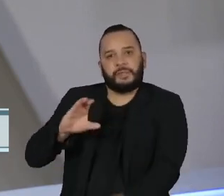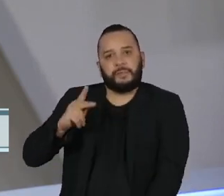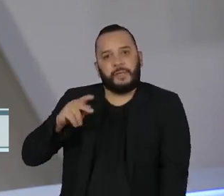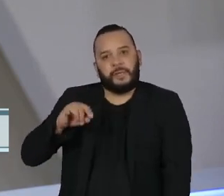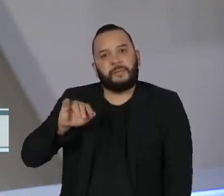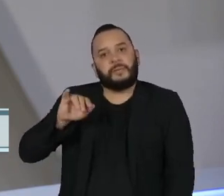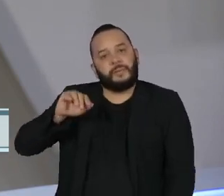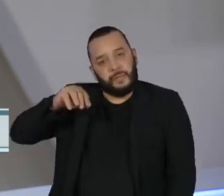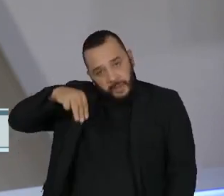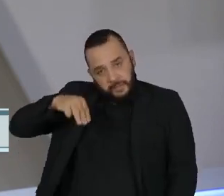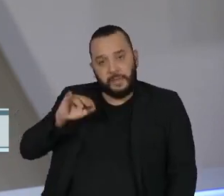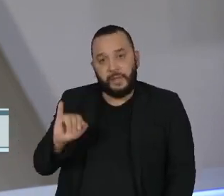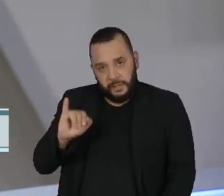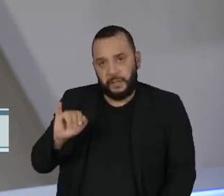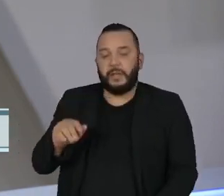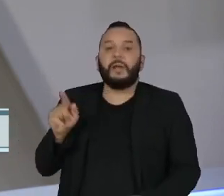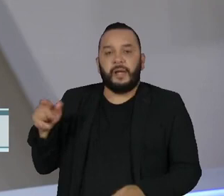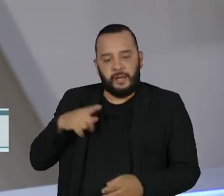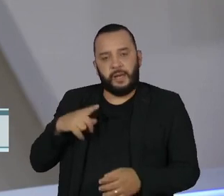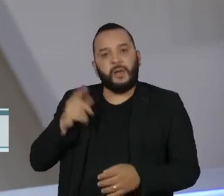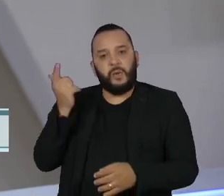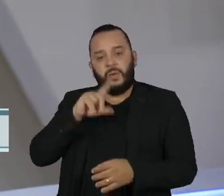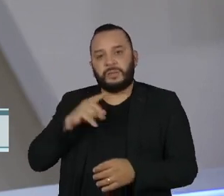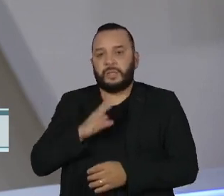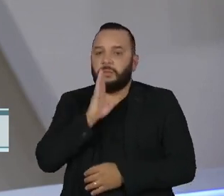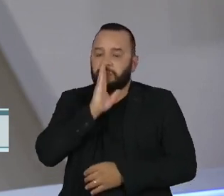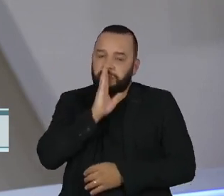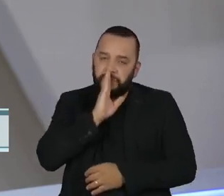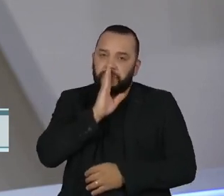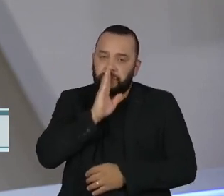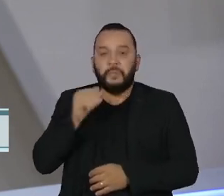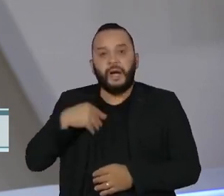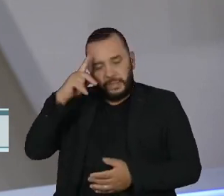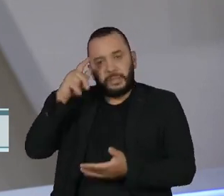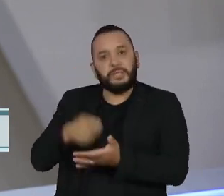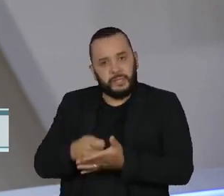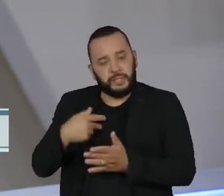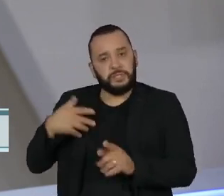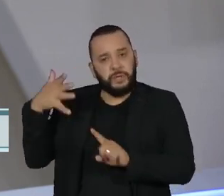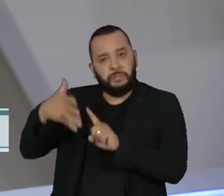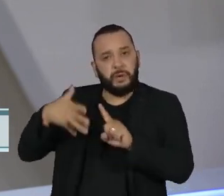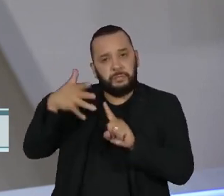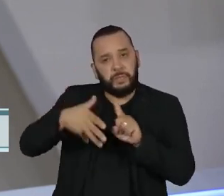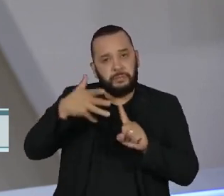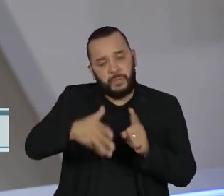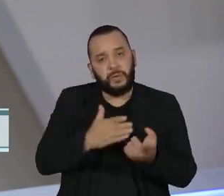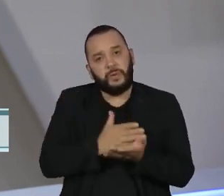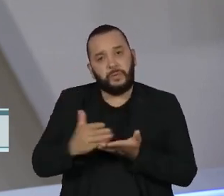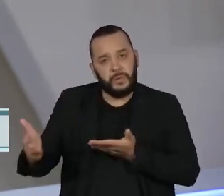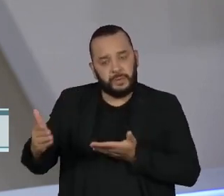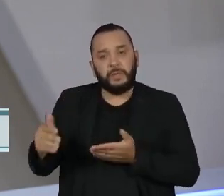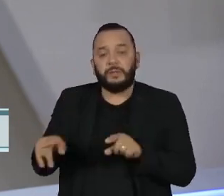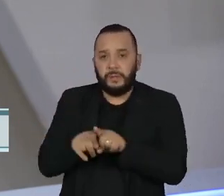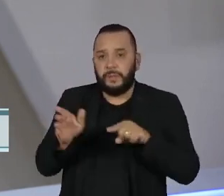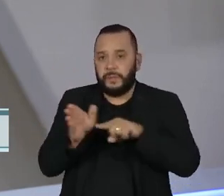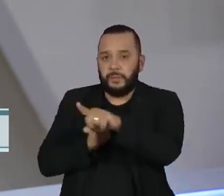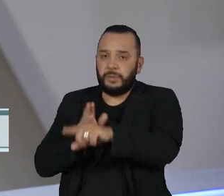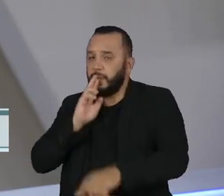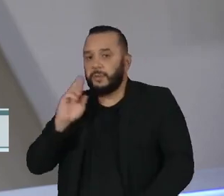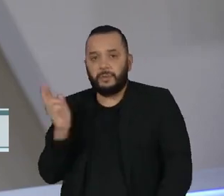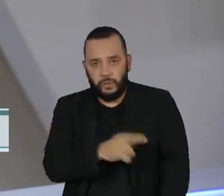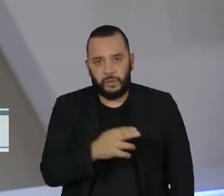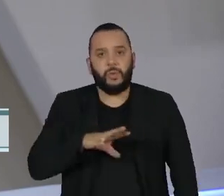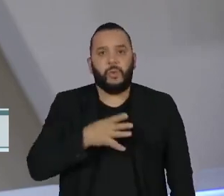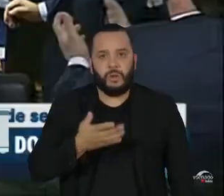Atos Golpistas. Ele obteve um habeas corpus para ficar em silêncio, mas decidiu fazer um discurso inicial e respondeu a perguntas dos